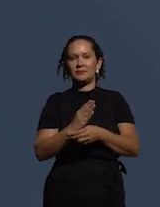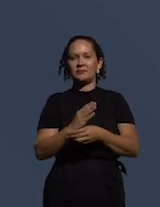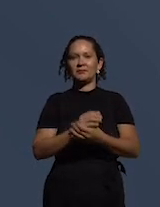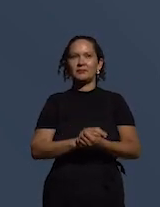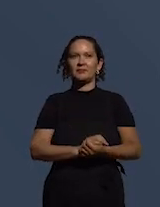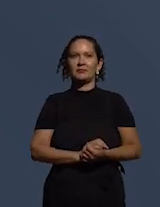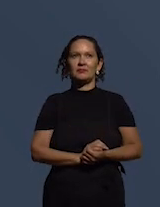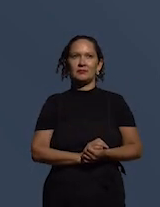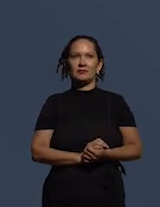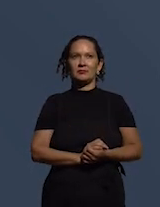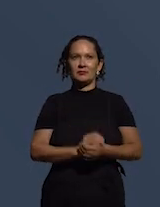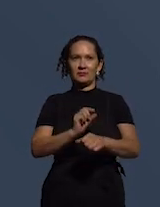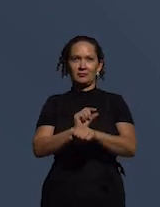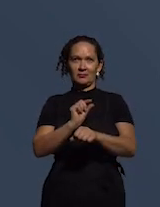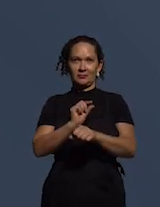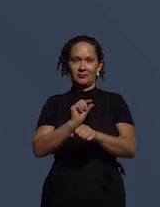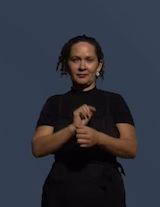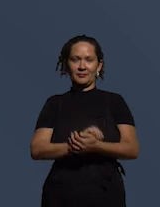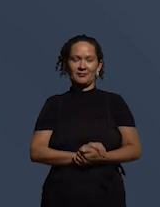só um minutinho